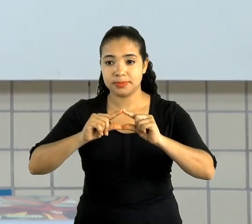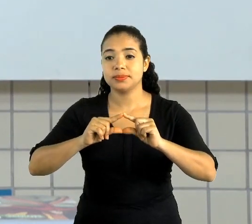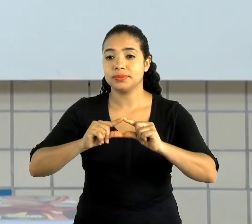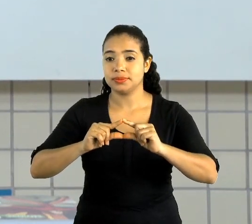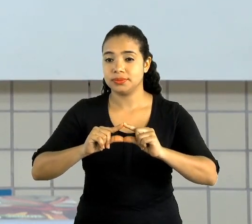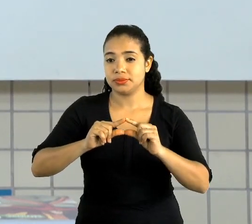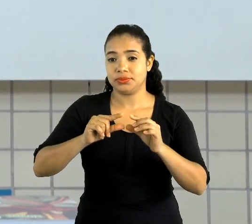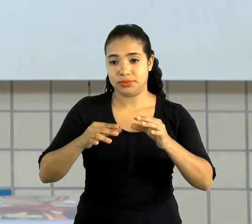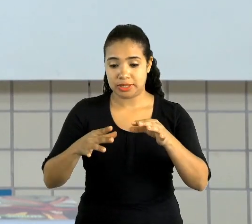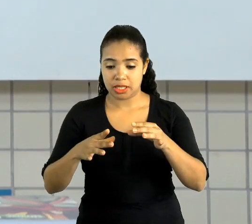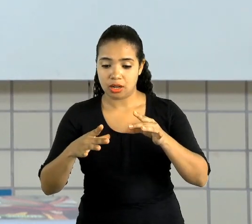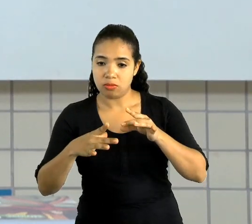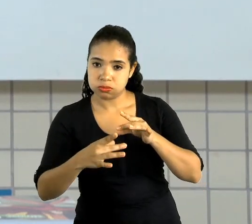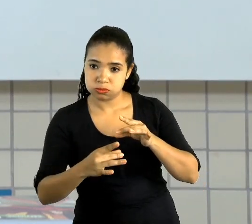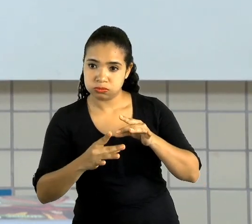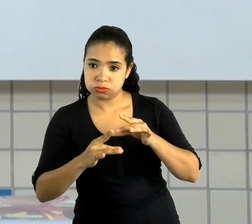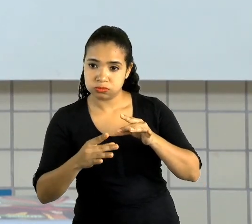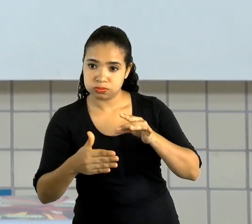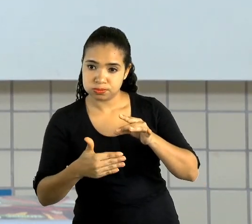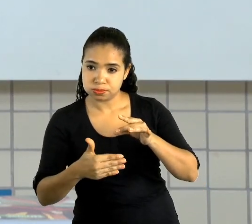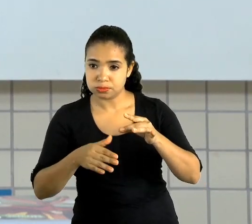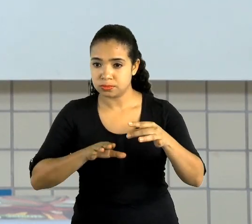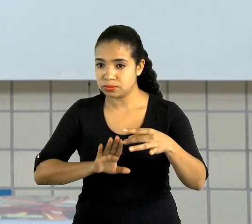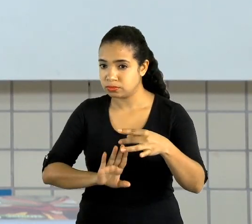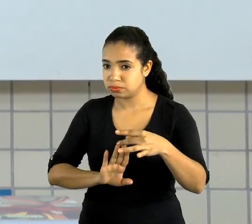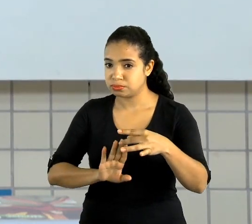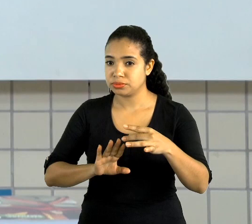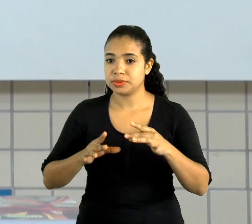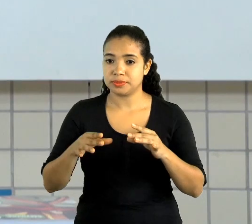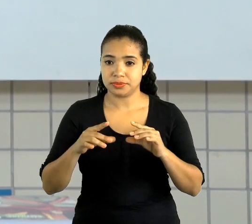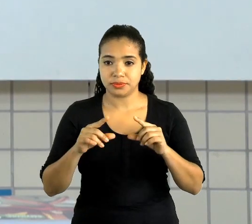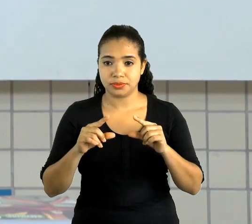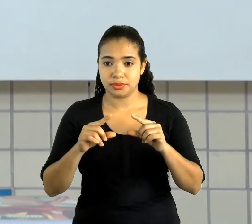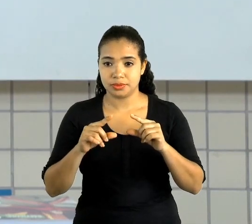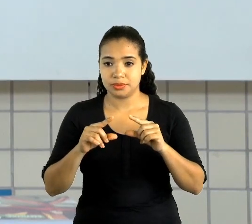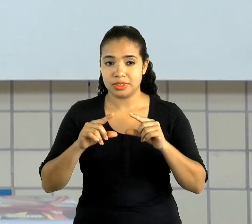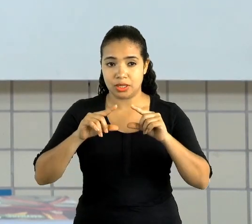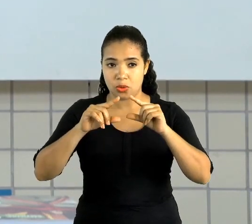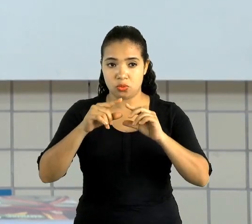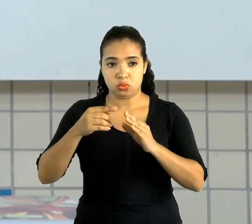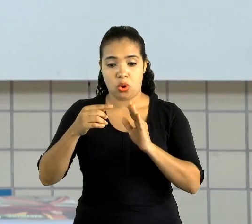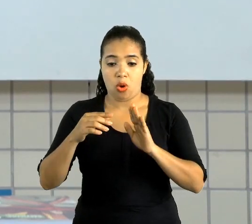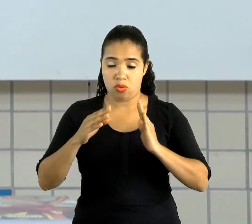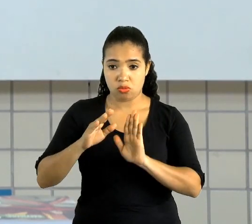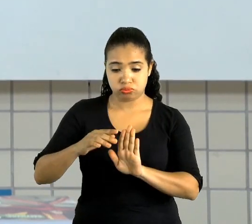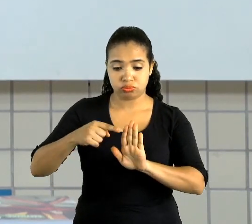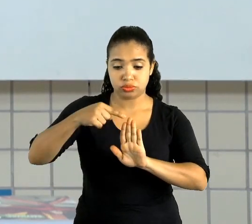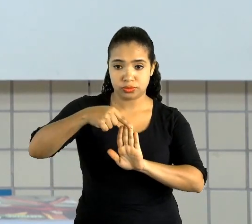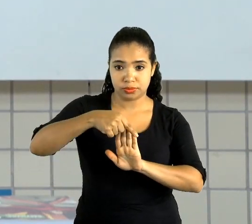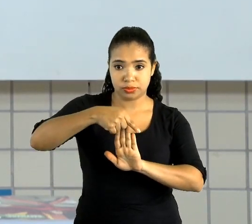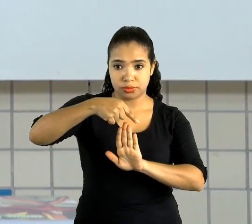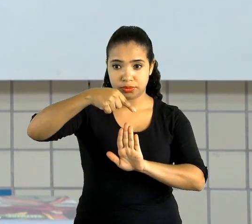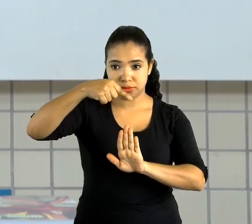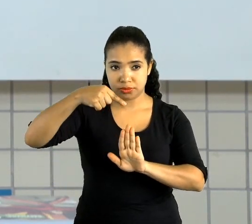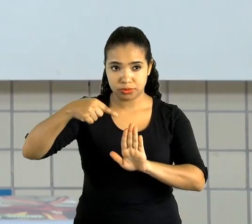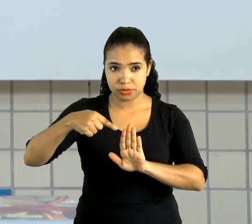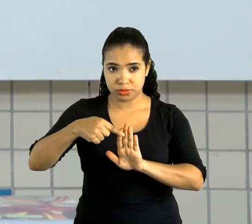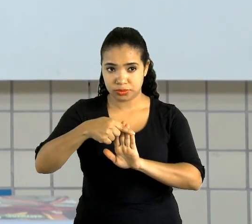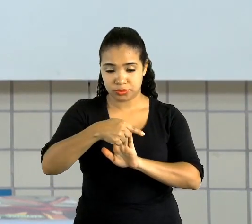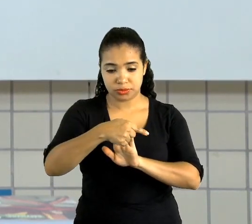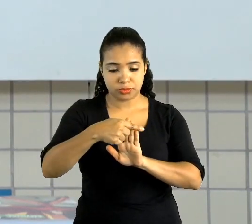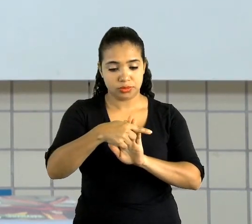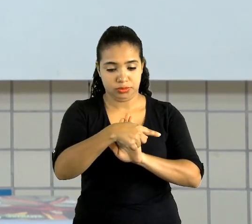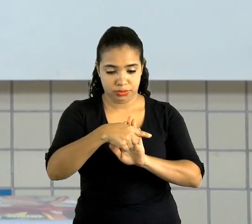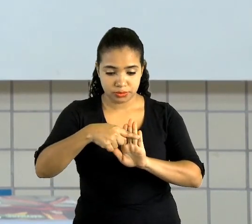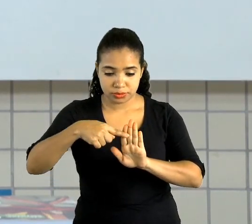e faz aqui a forma, tá? Do triângulo. Você risca com um lápis ou uma canetinha, tá certo?